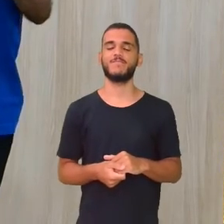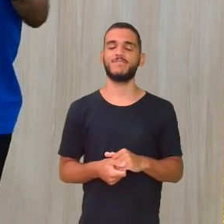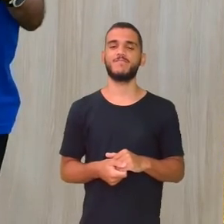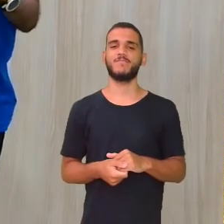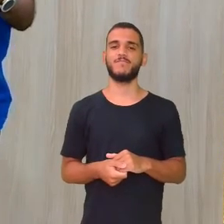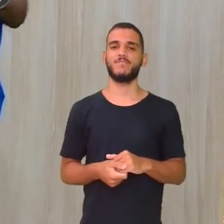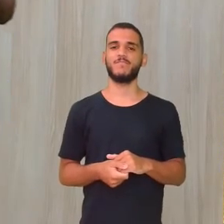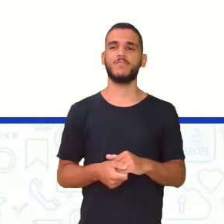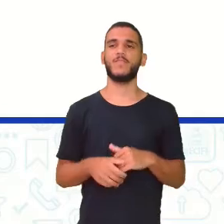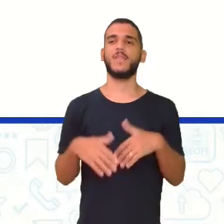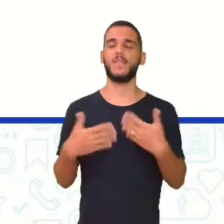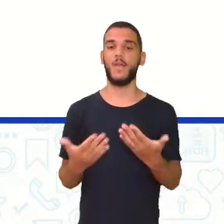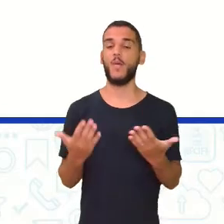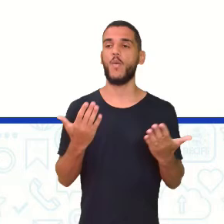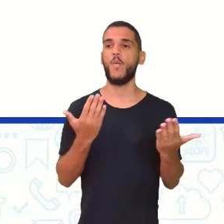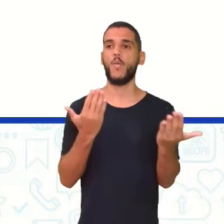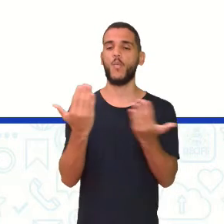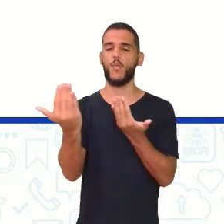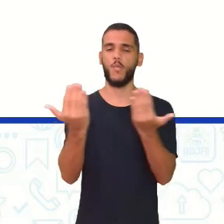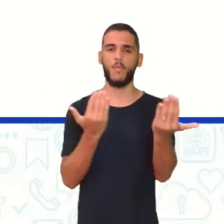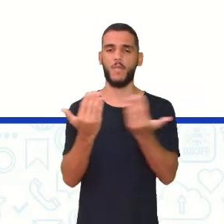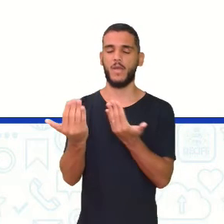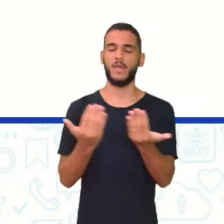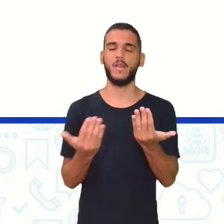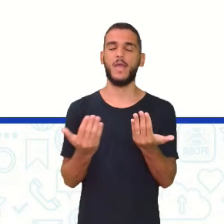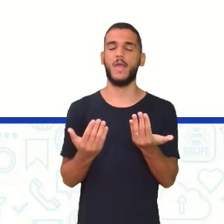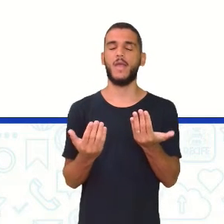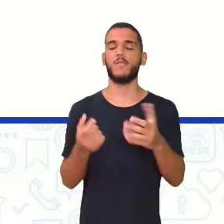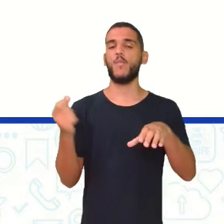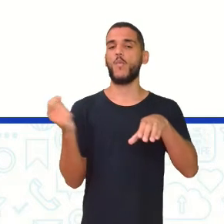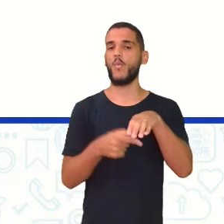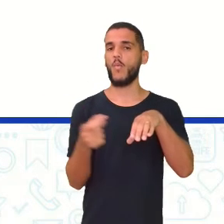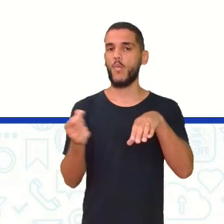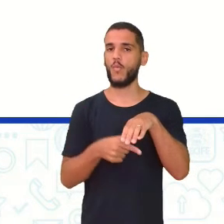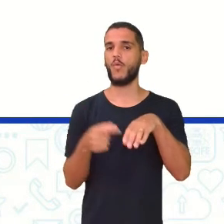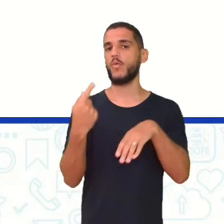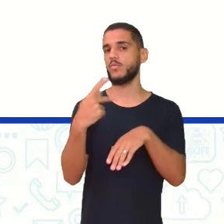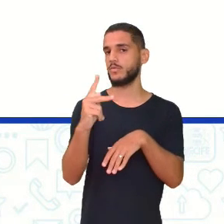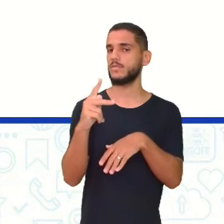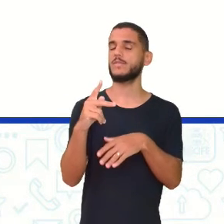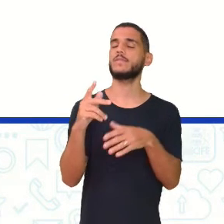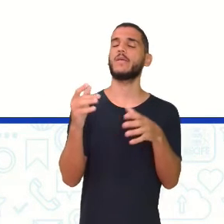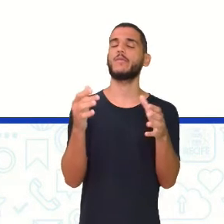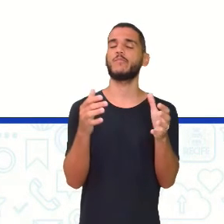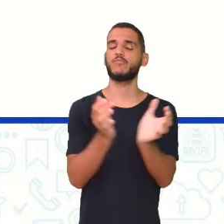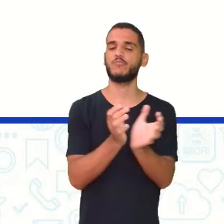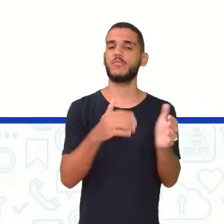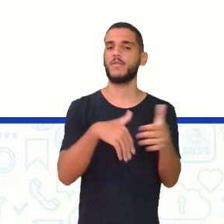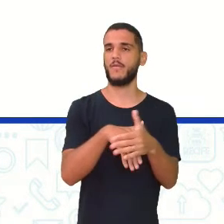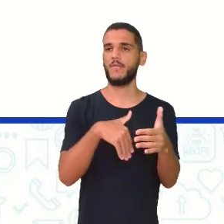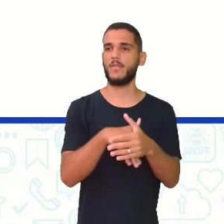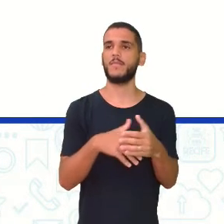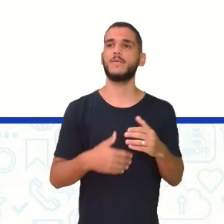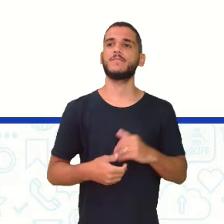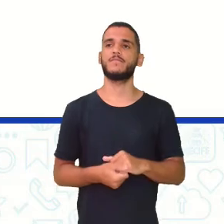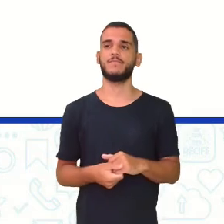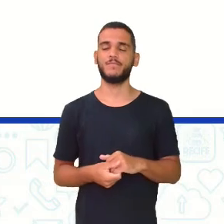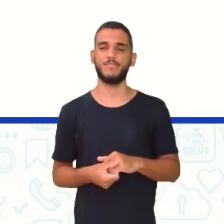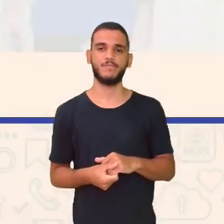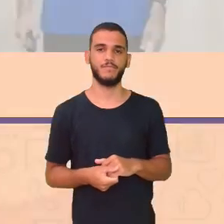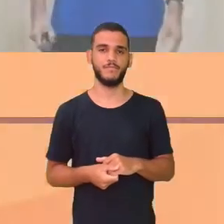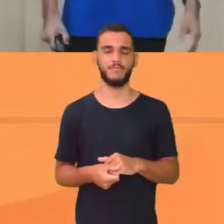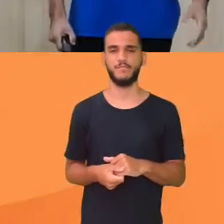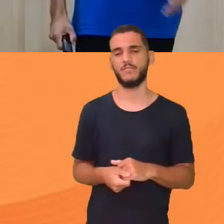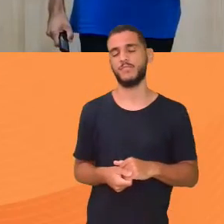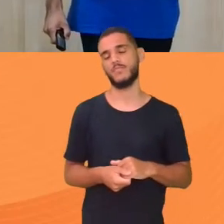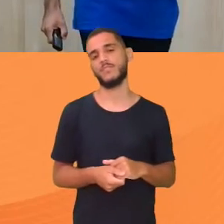Vamos aí comparar E ver se qual é a média De gol do seu time Comparar a média Dos valores reais Se você somar E dividir pela quantidade Você desenvolve Numa boa